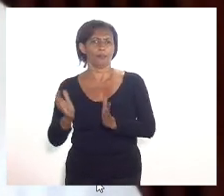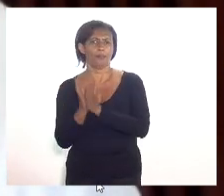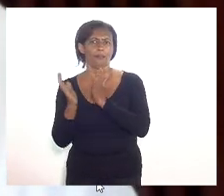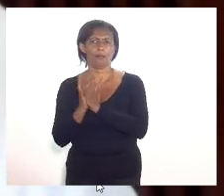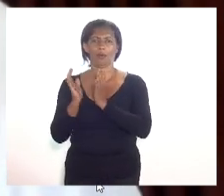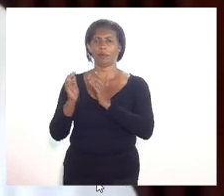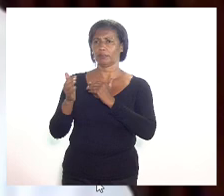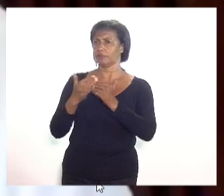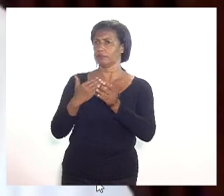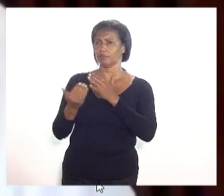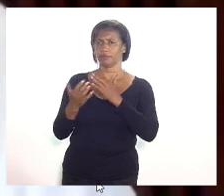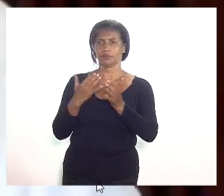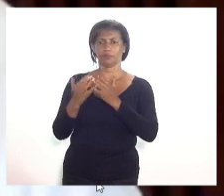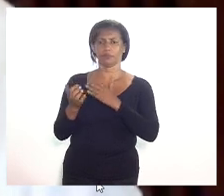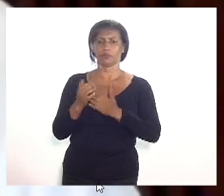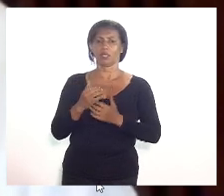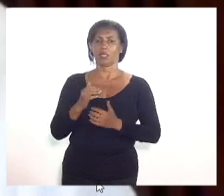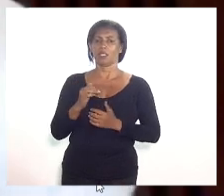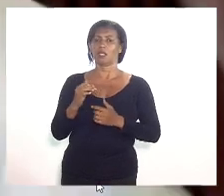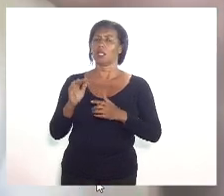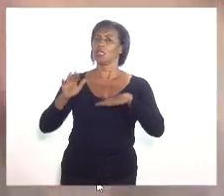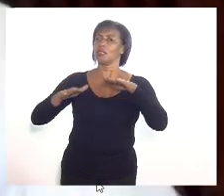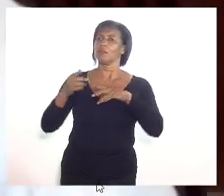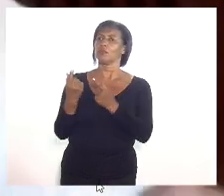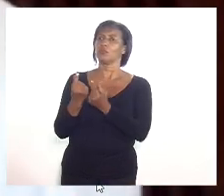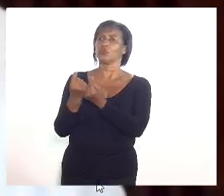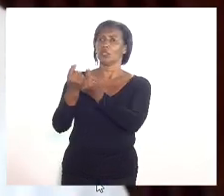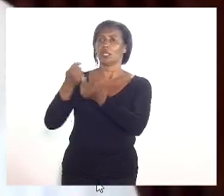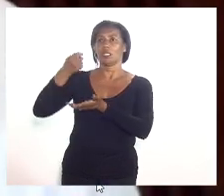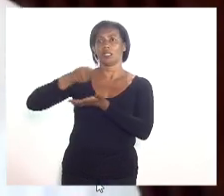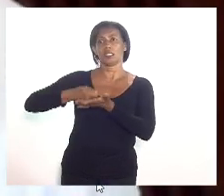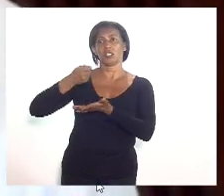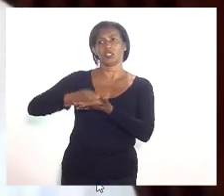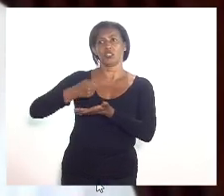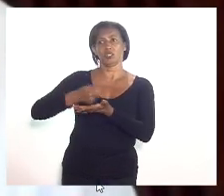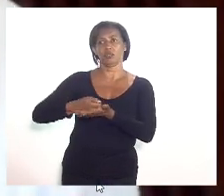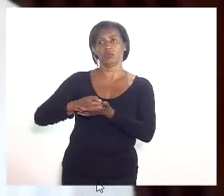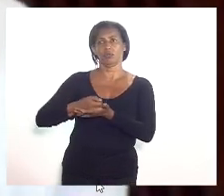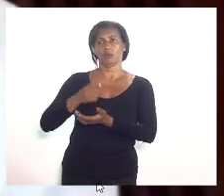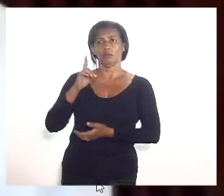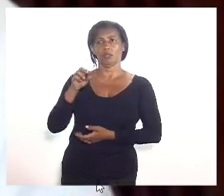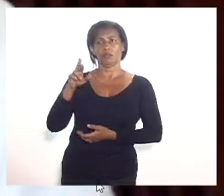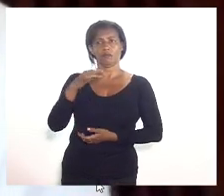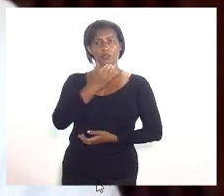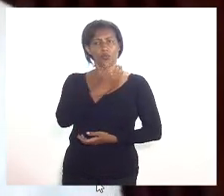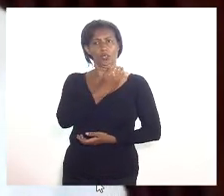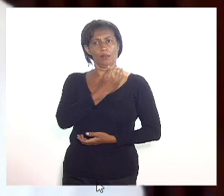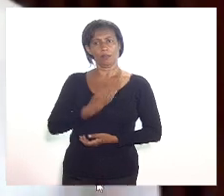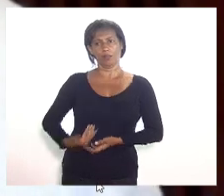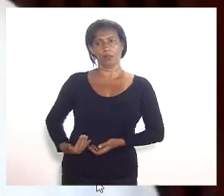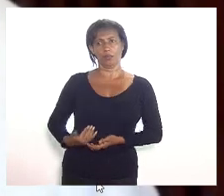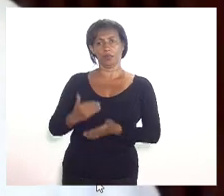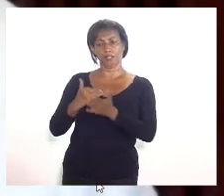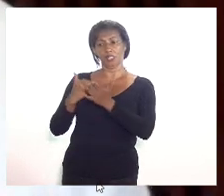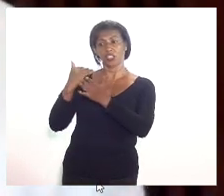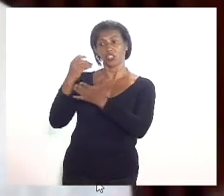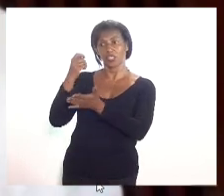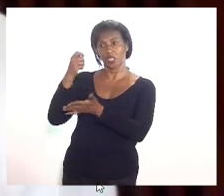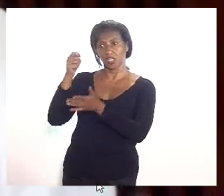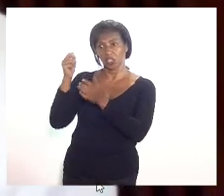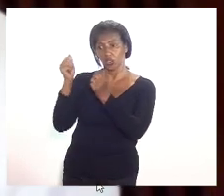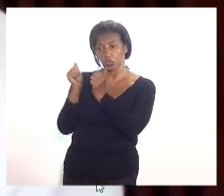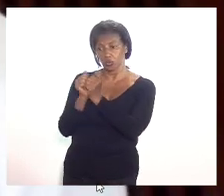questão do requisito da vulnerabilidade financeira, que é exigido pela defensoria pública, ou seja, desde que cumprido o requisito